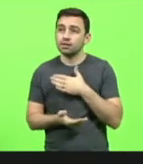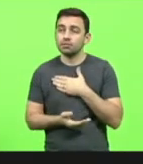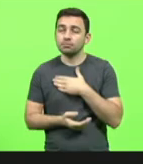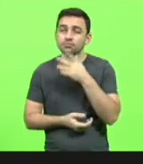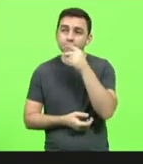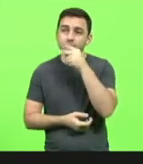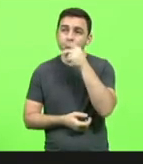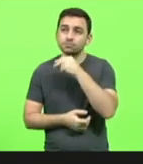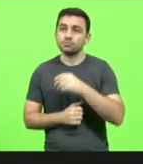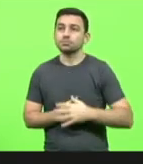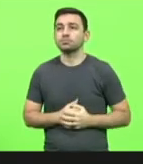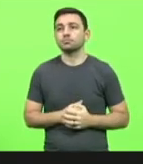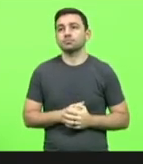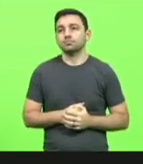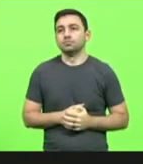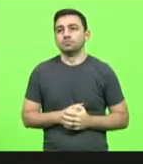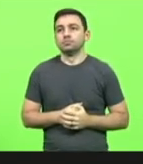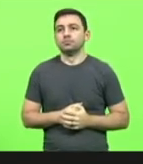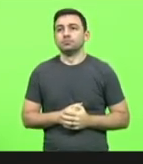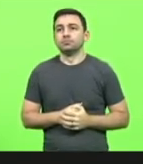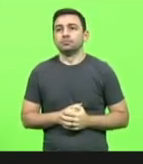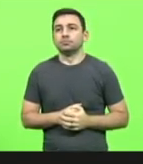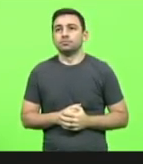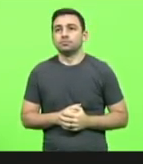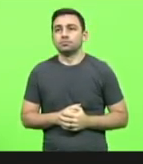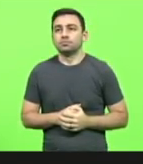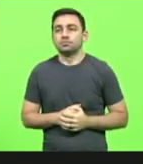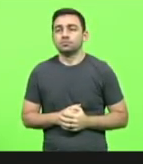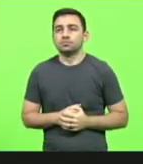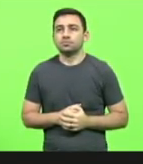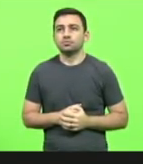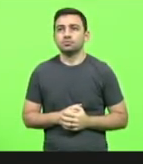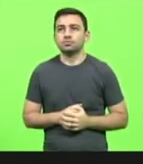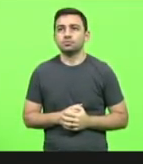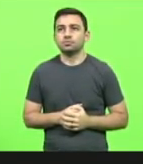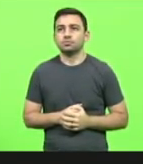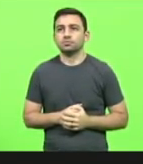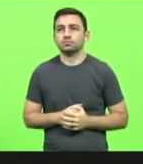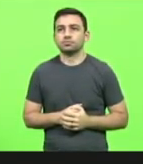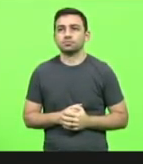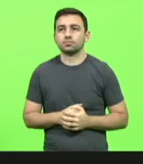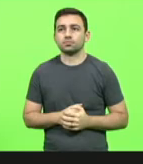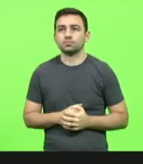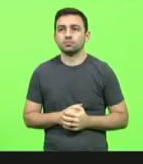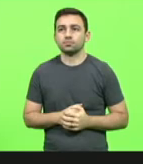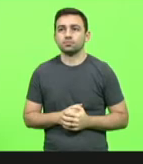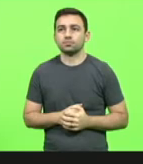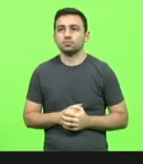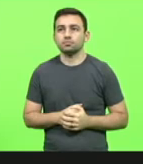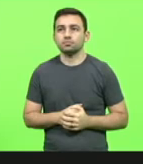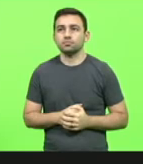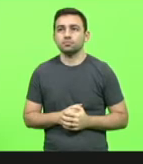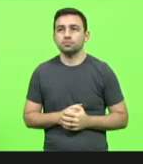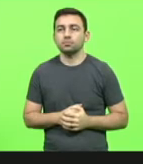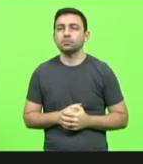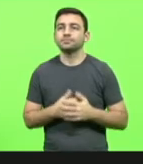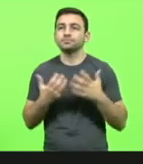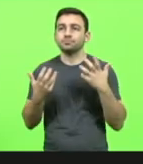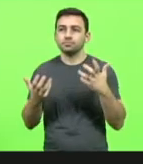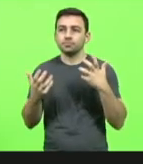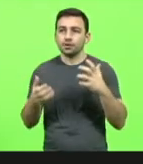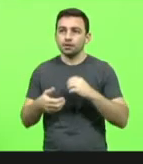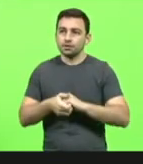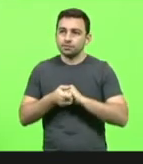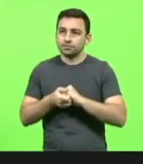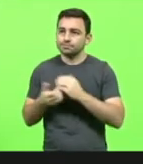Pois não. Pois não, deputado. Estará escrito. Quero aqui cumprimentar o deputado